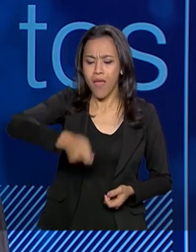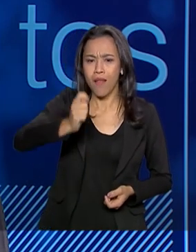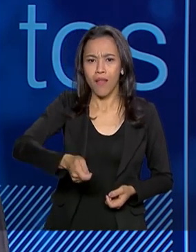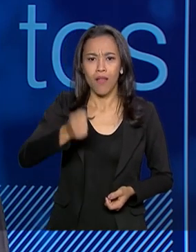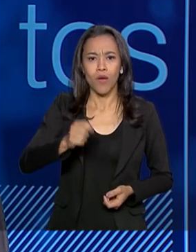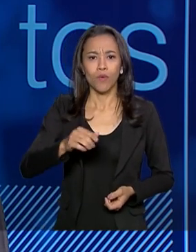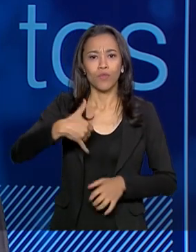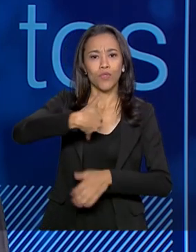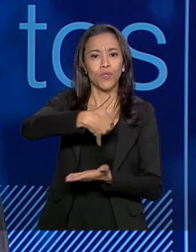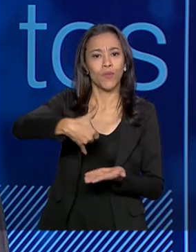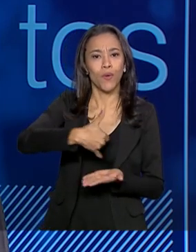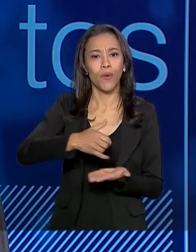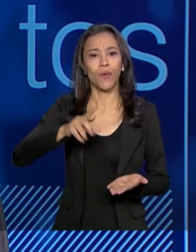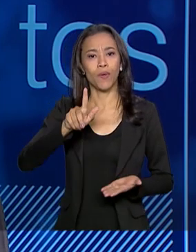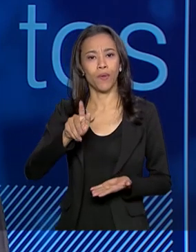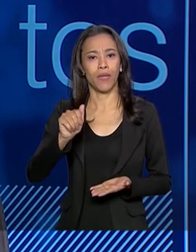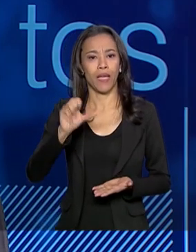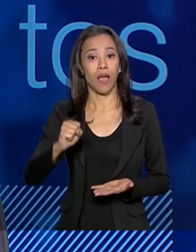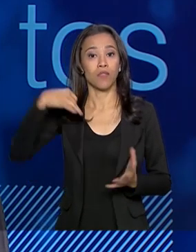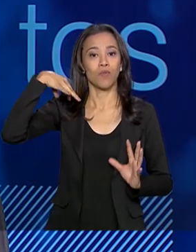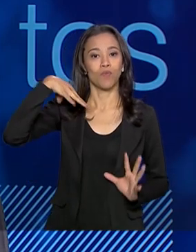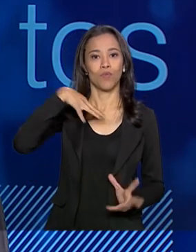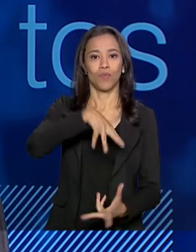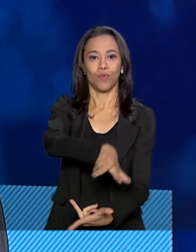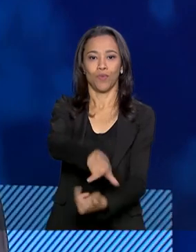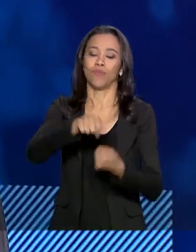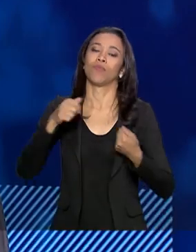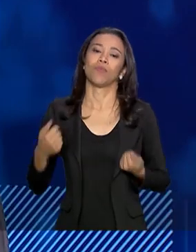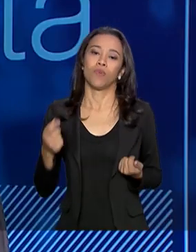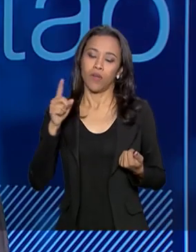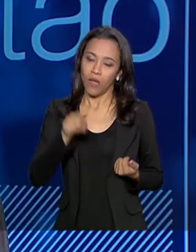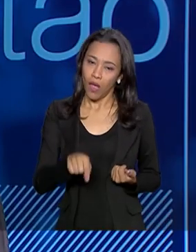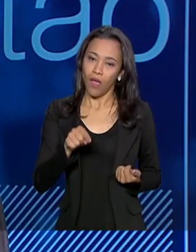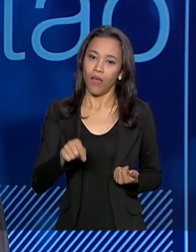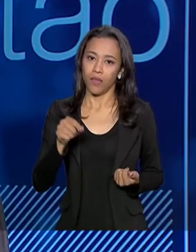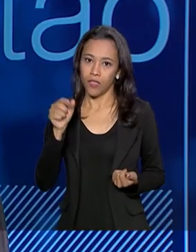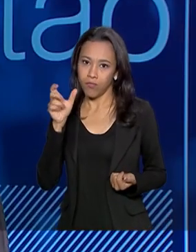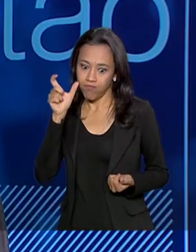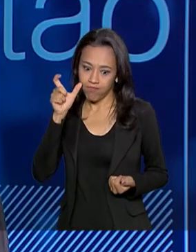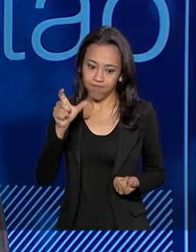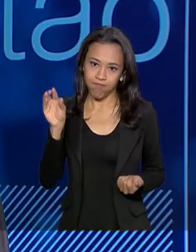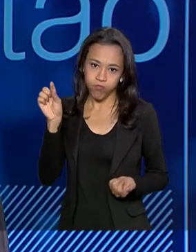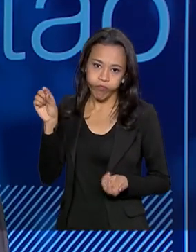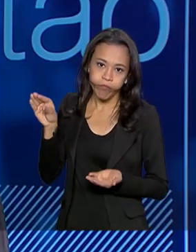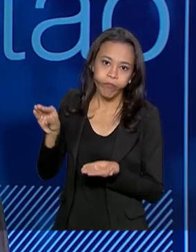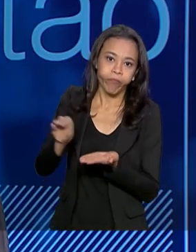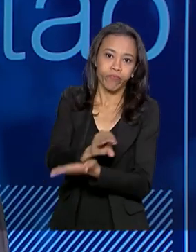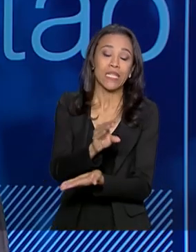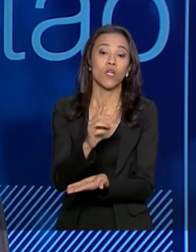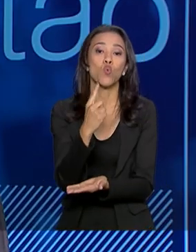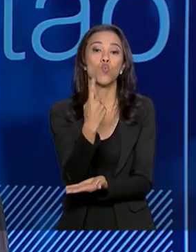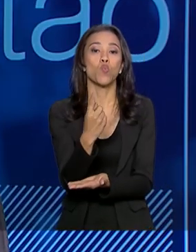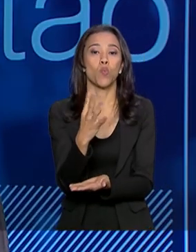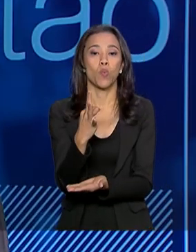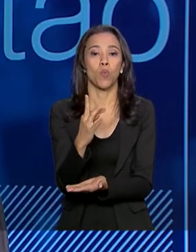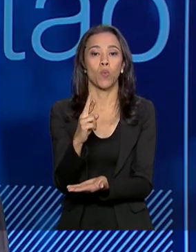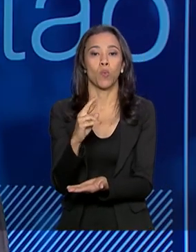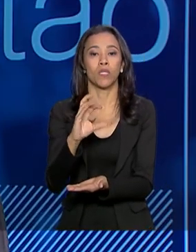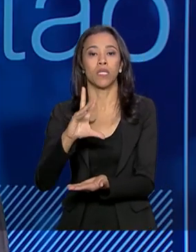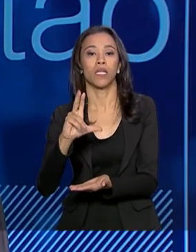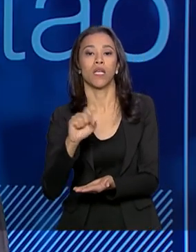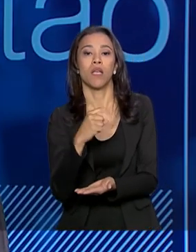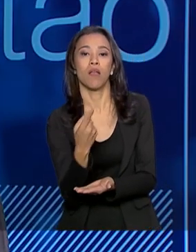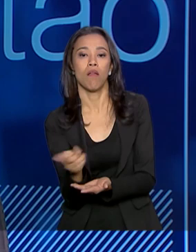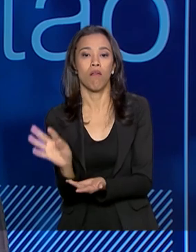mundo. A expectativa é que se invista, por conta desse leilão, cerca de um trilhão de reais na